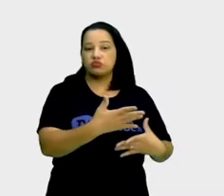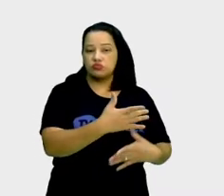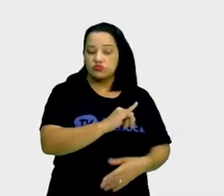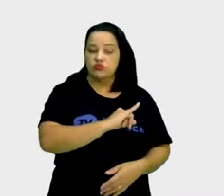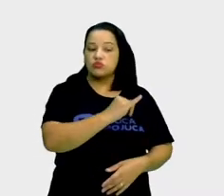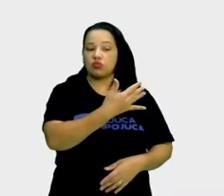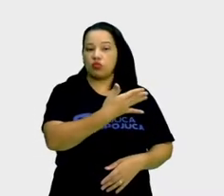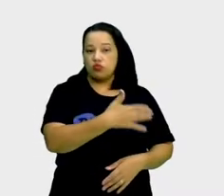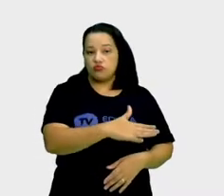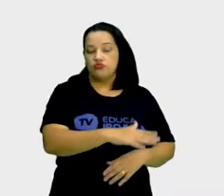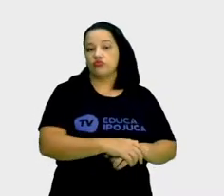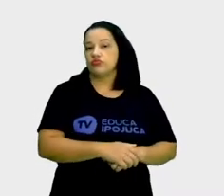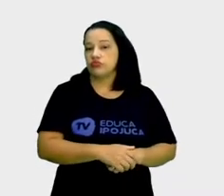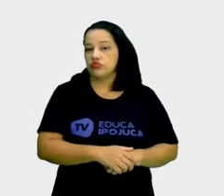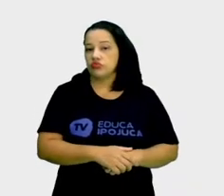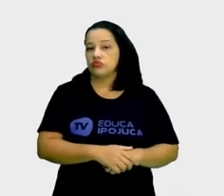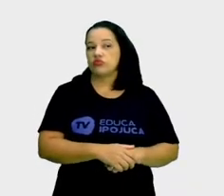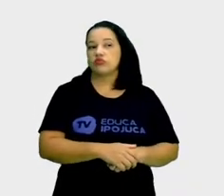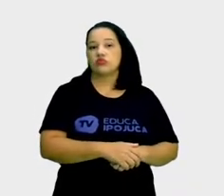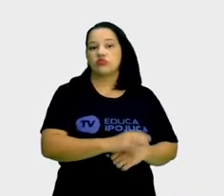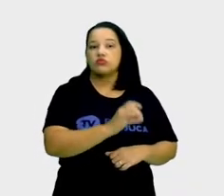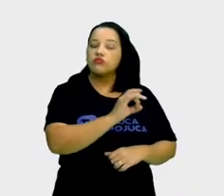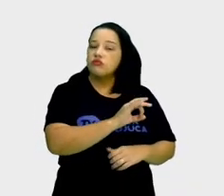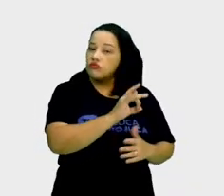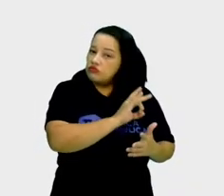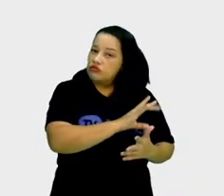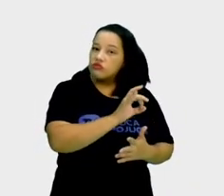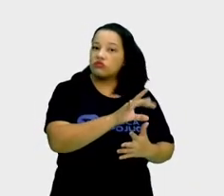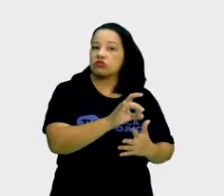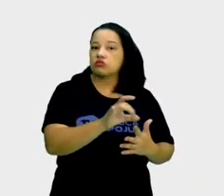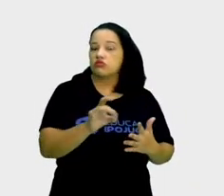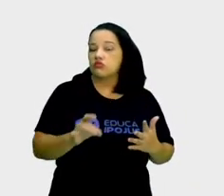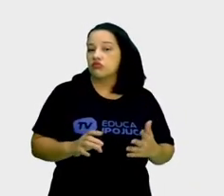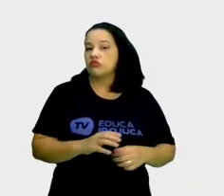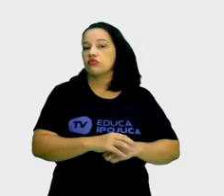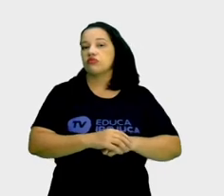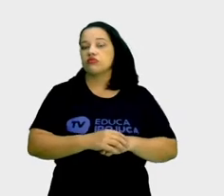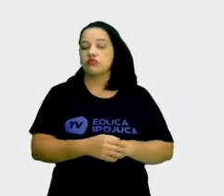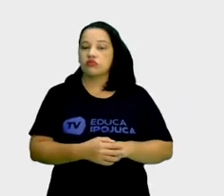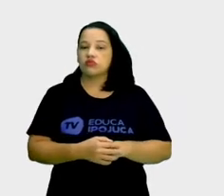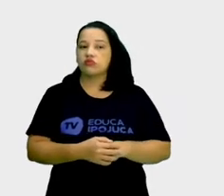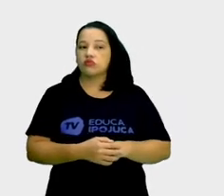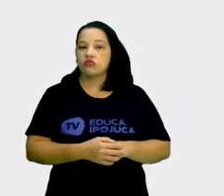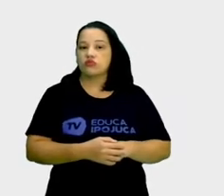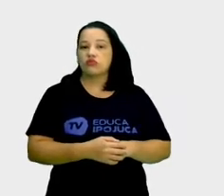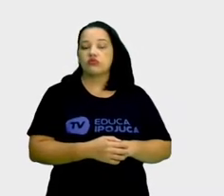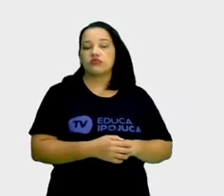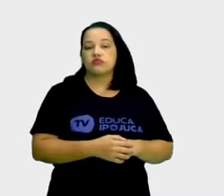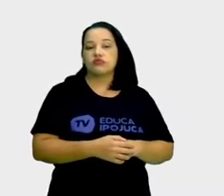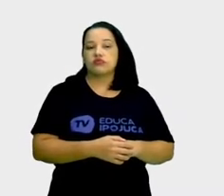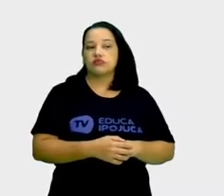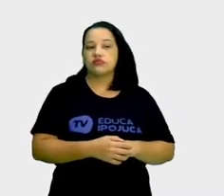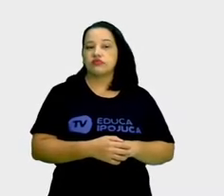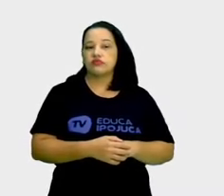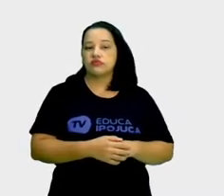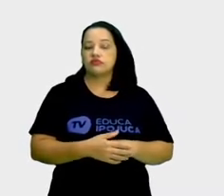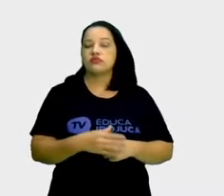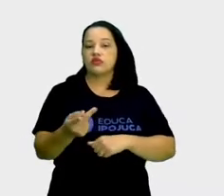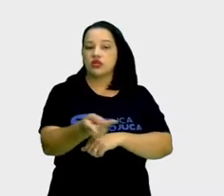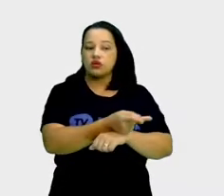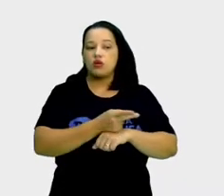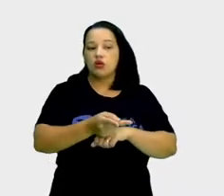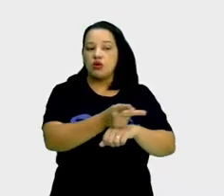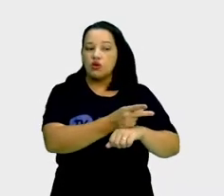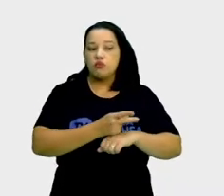que cada ano que vai se passando, ela vai se desenvolvendo, procurando as